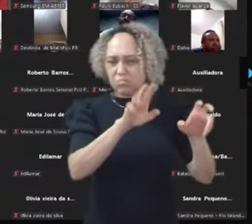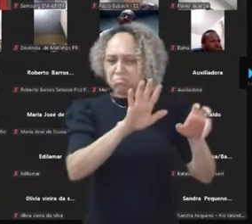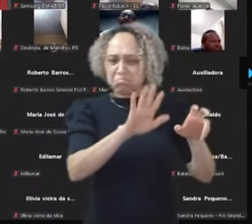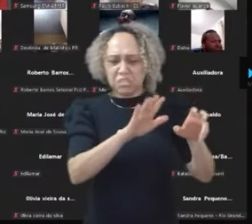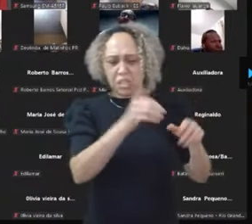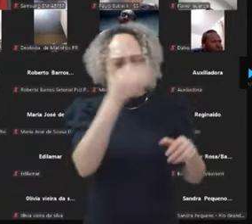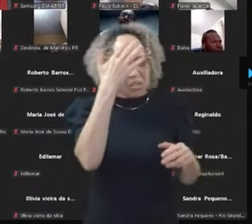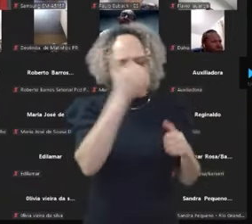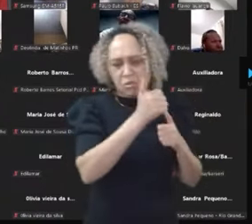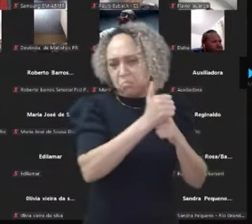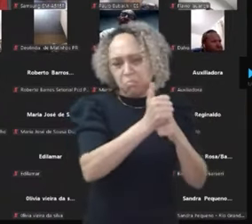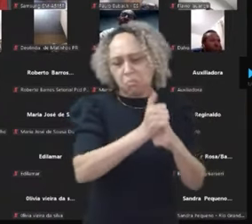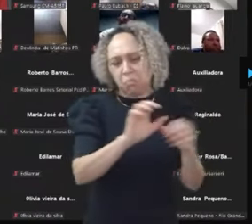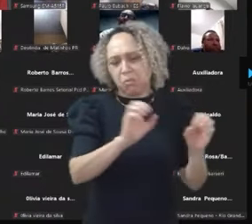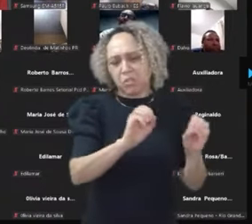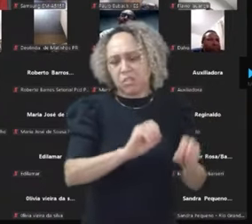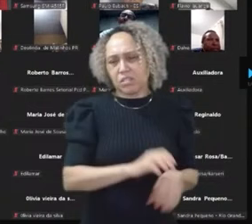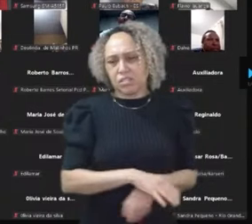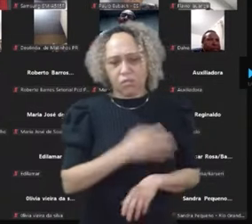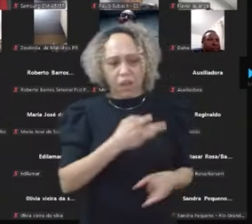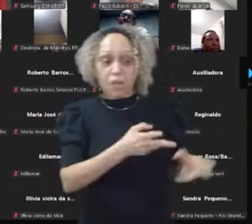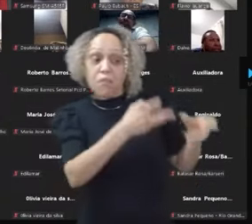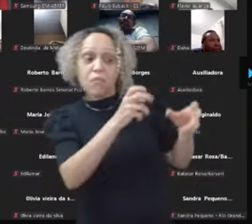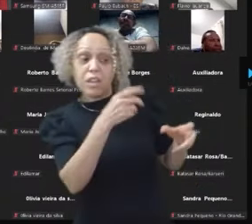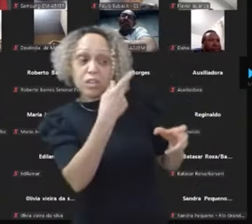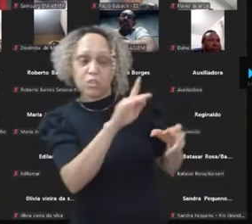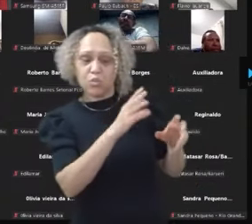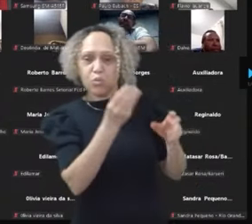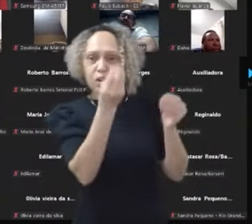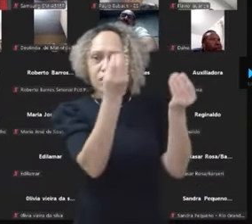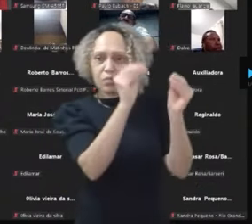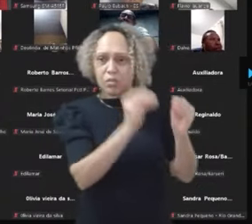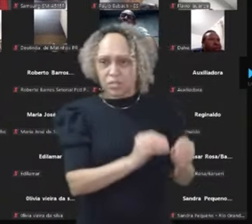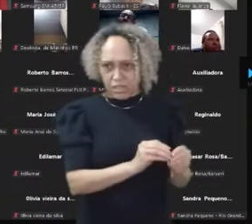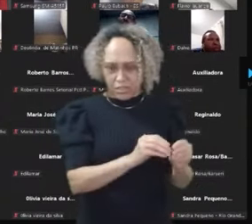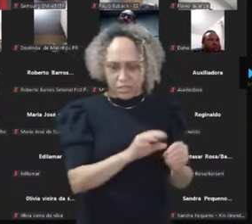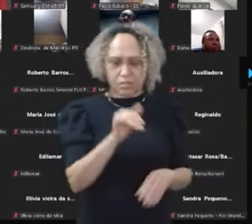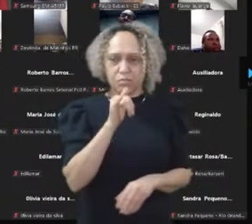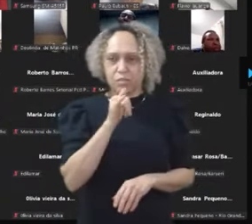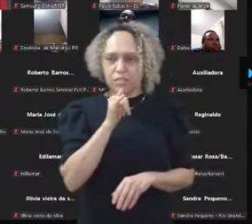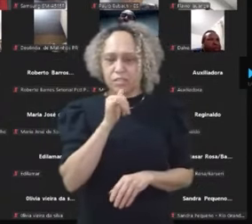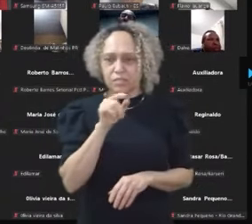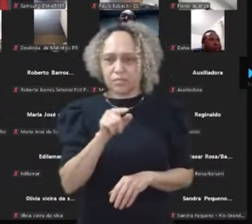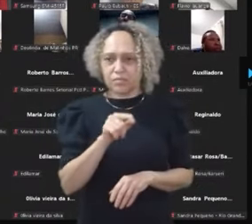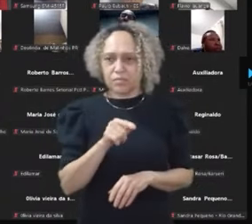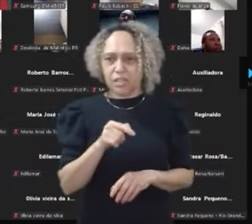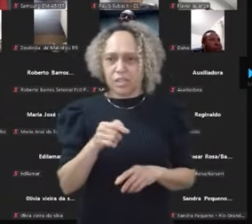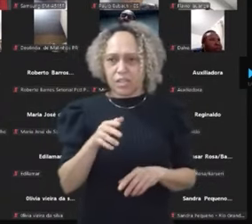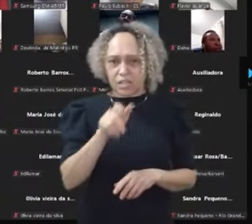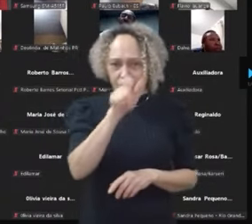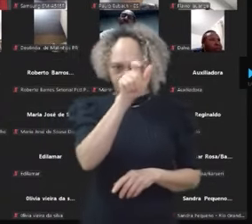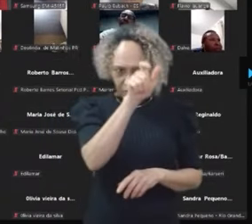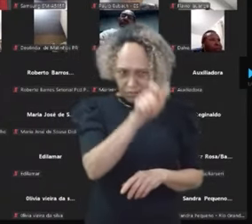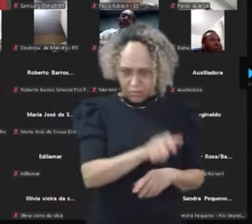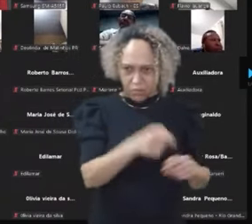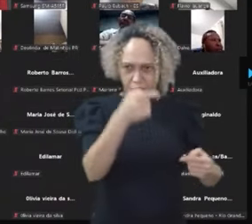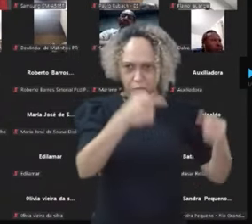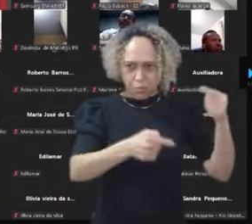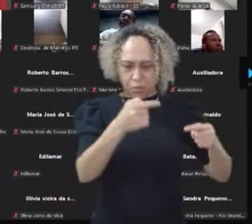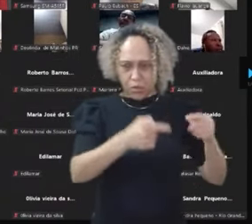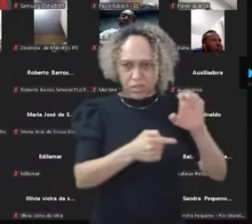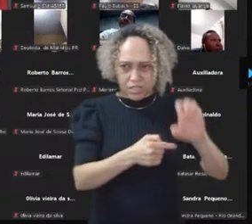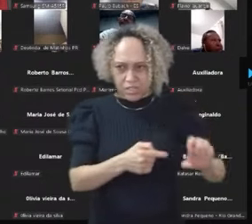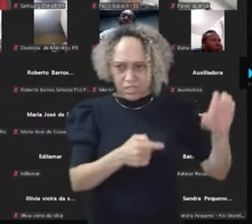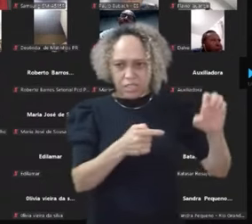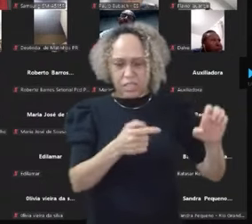seguidor não vai chegar a você. Eu vou dar um exemplo aqui de político de esquerda que conseguiu furar a